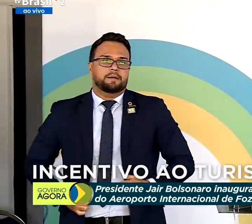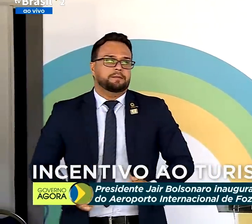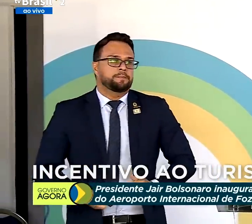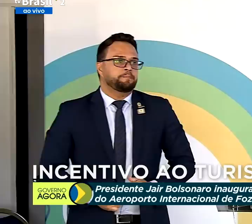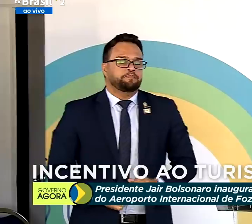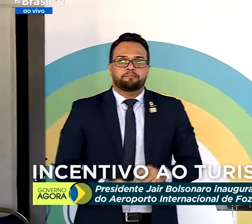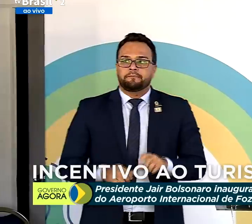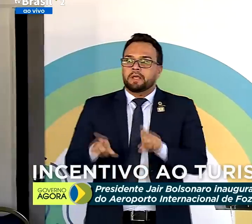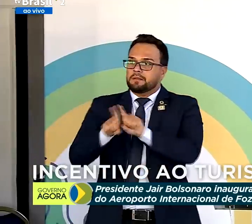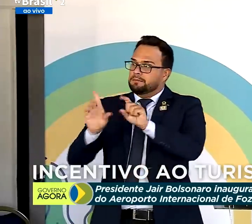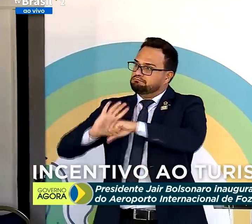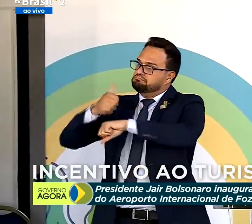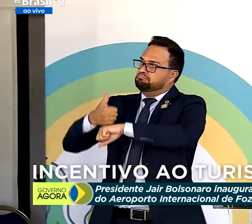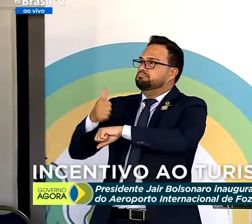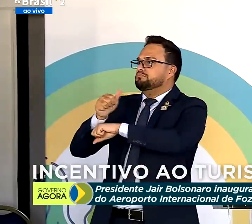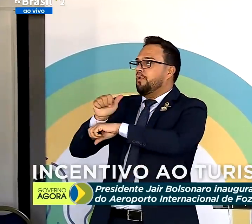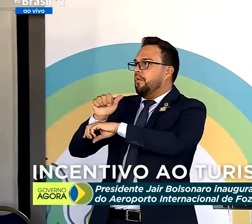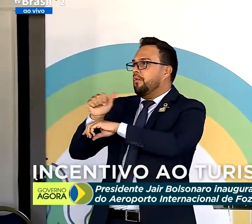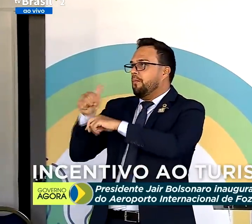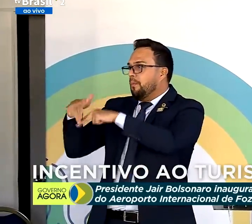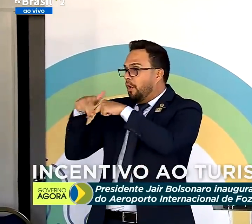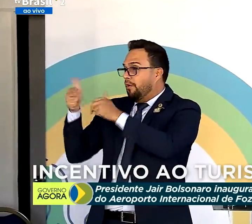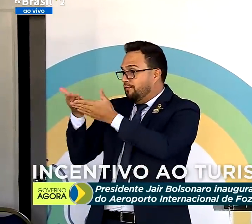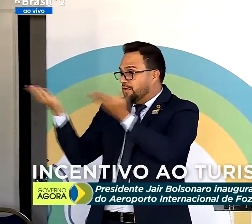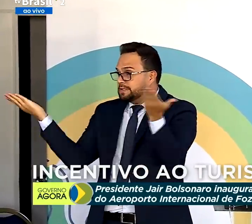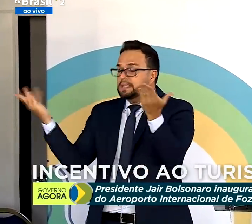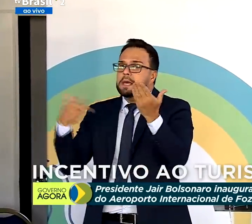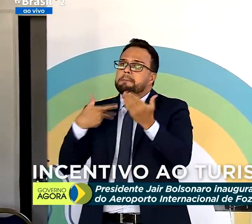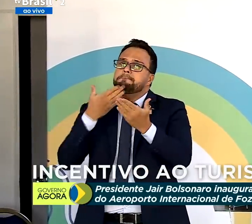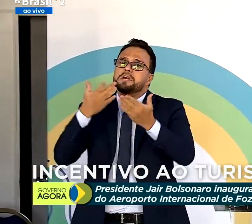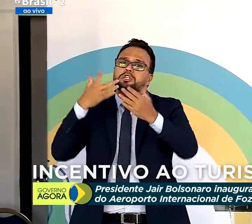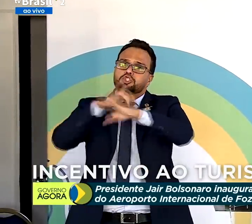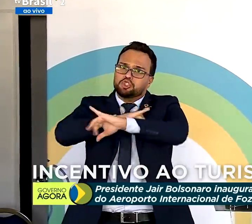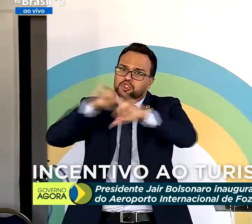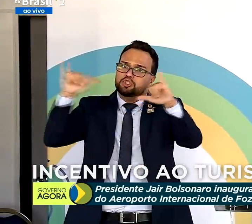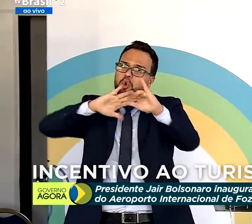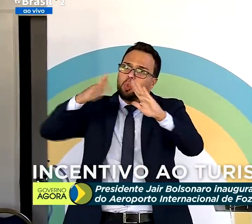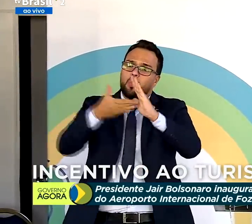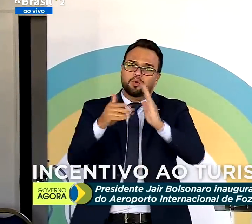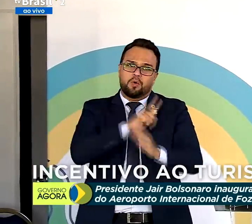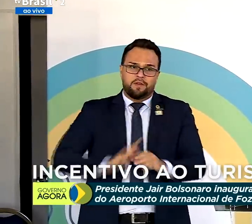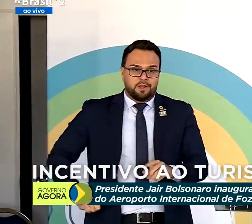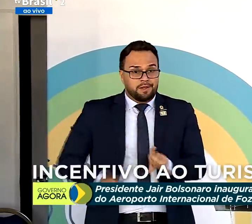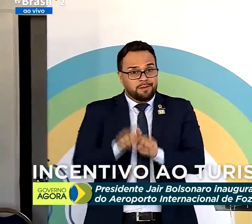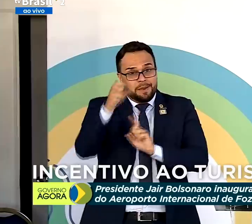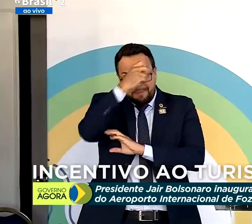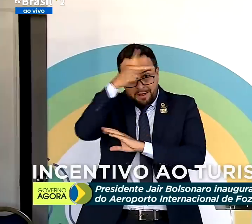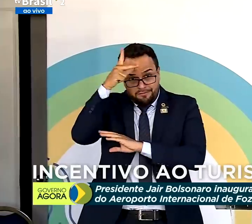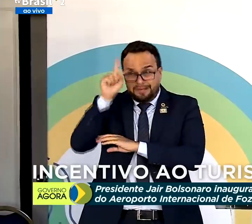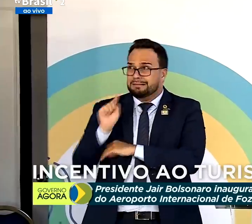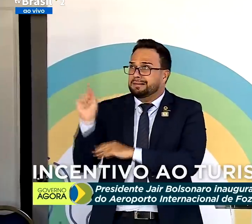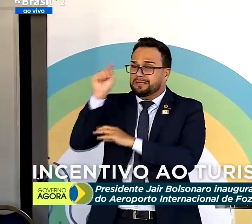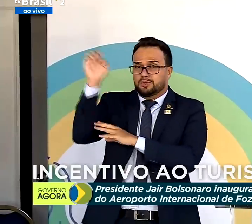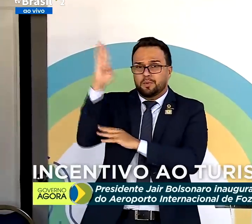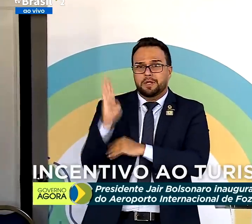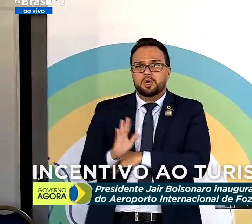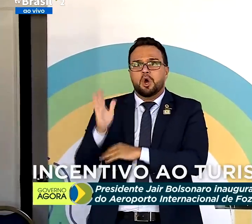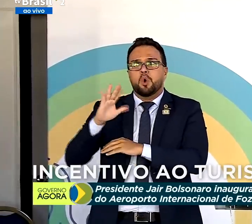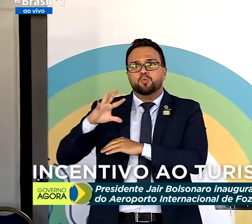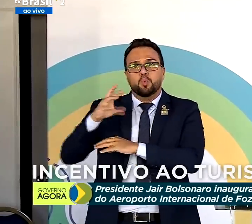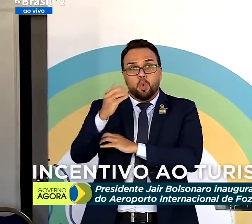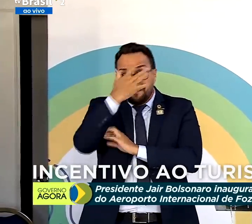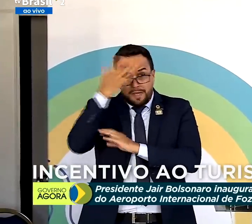em nome de vocês, apelar a todos governadores e prefeitos do Brasil. Todo homem que trabalha,